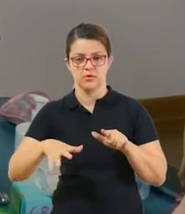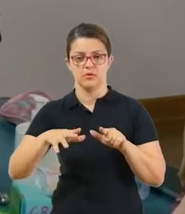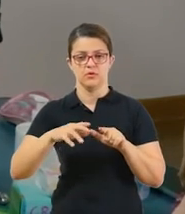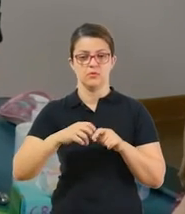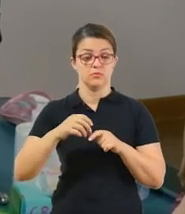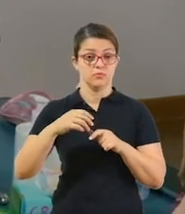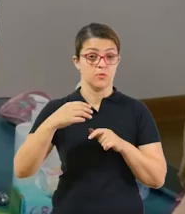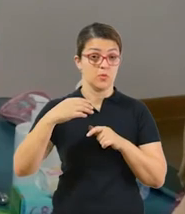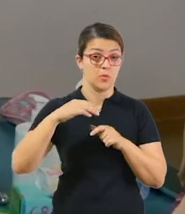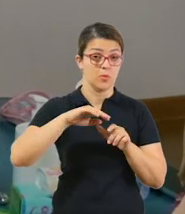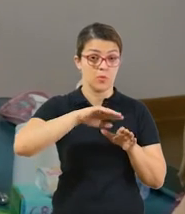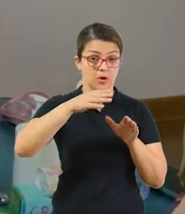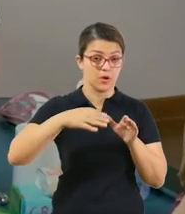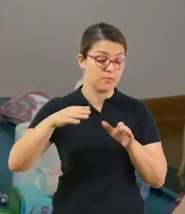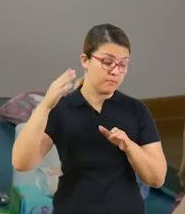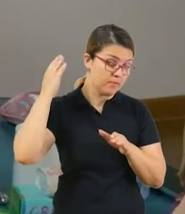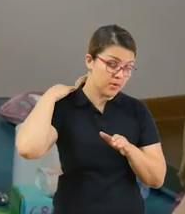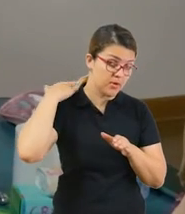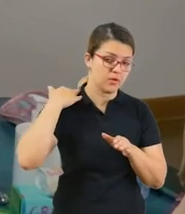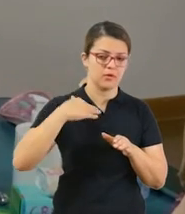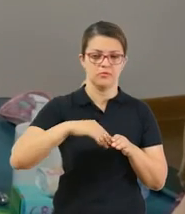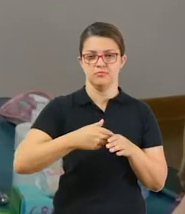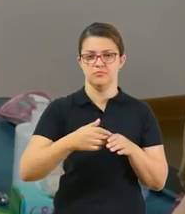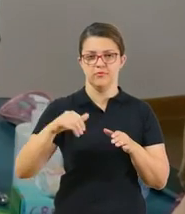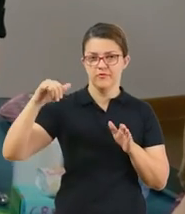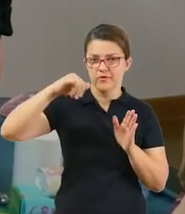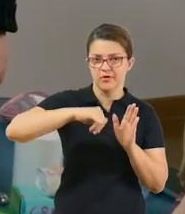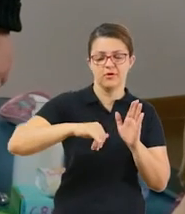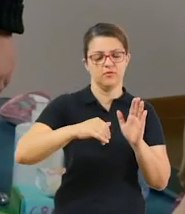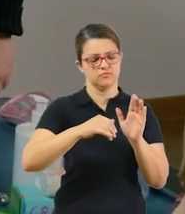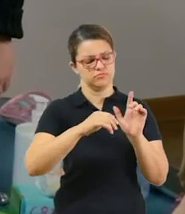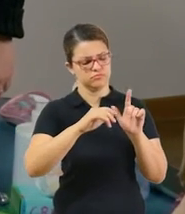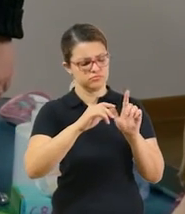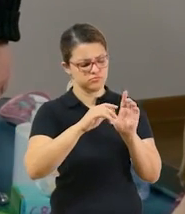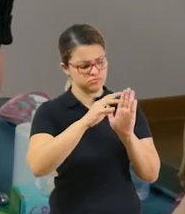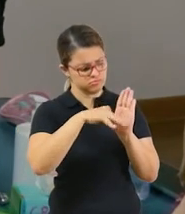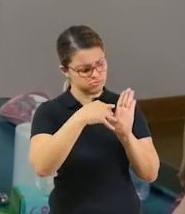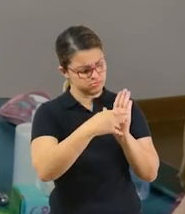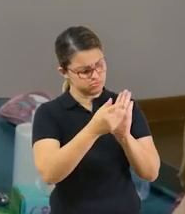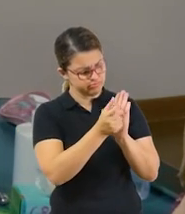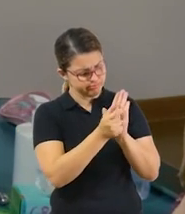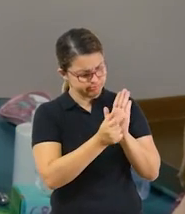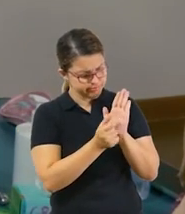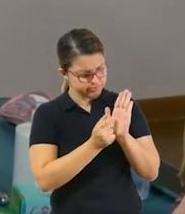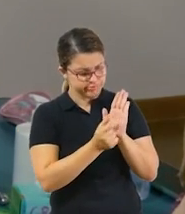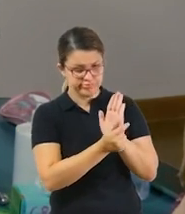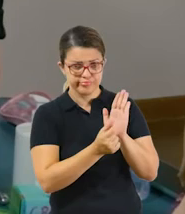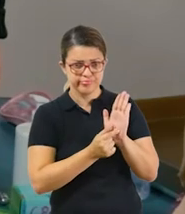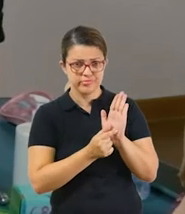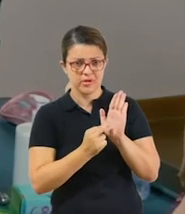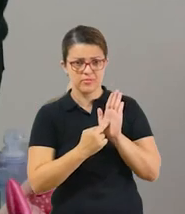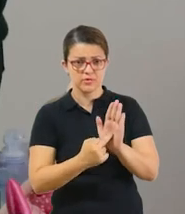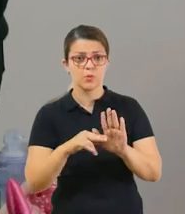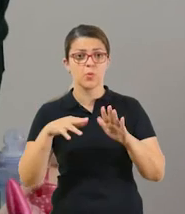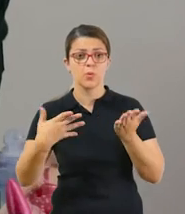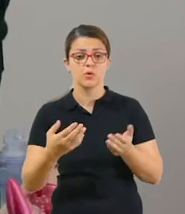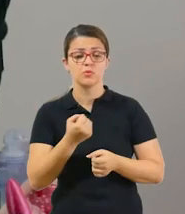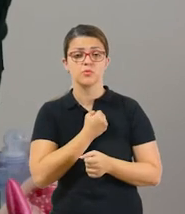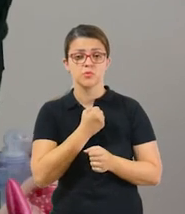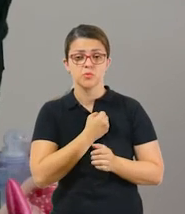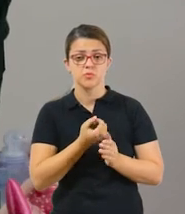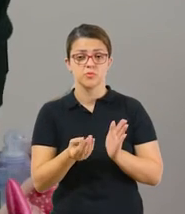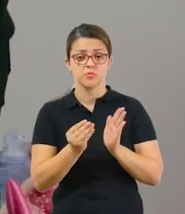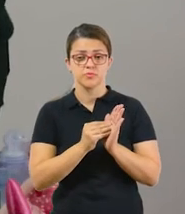um avião. Então, exatamente esses desenhos representam quais números dentro desse quadro numérico? Você vai